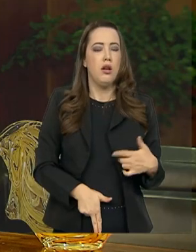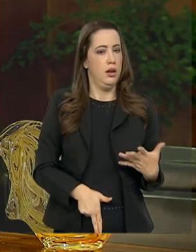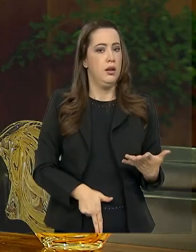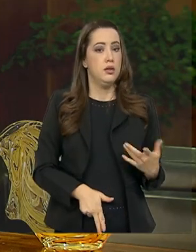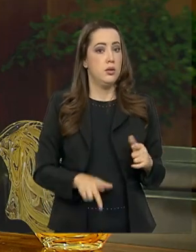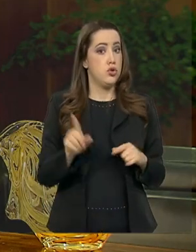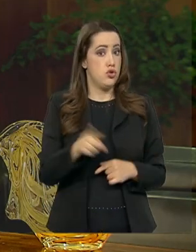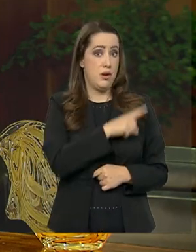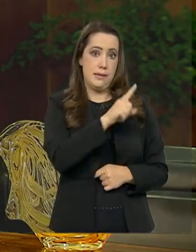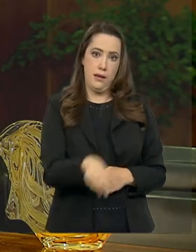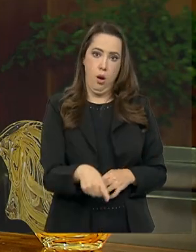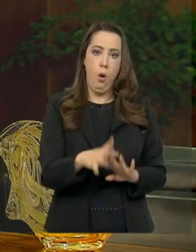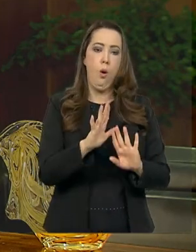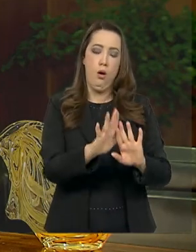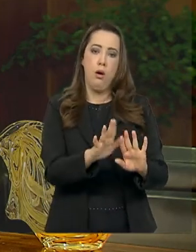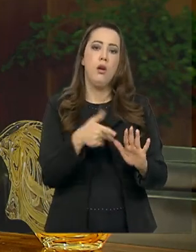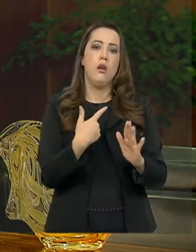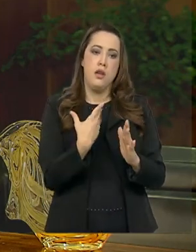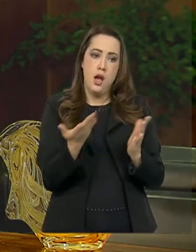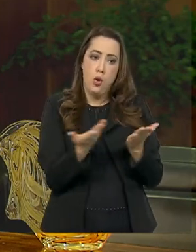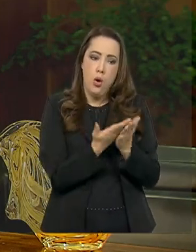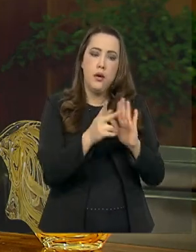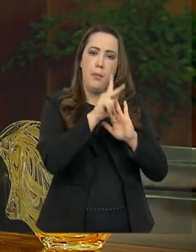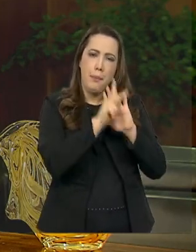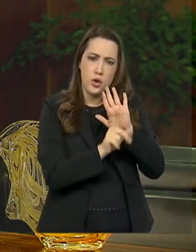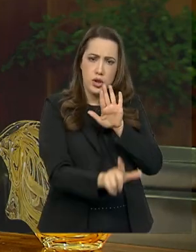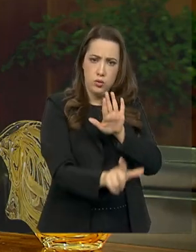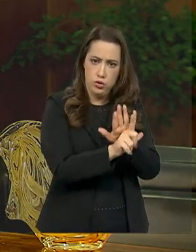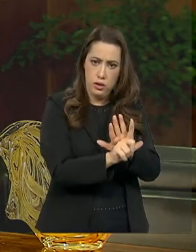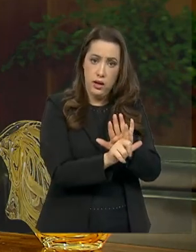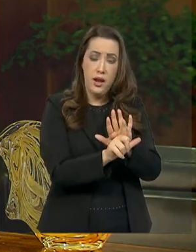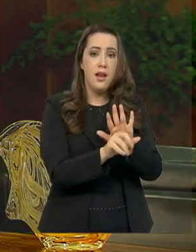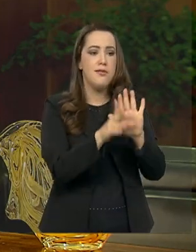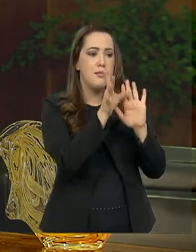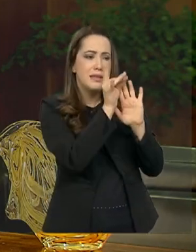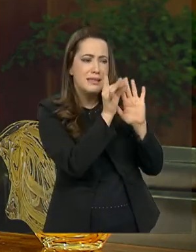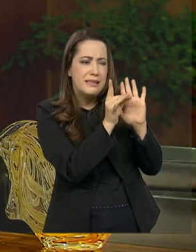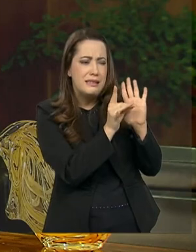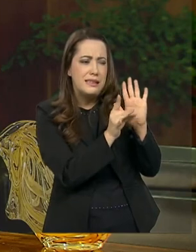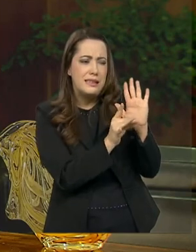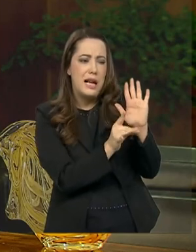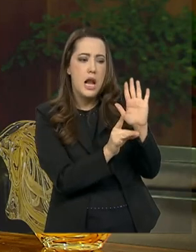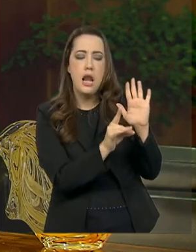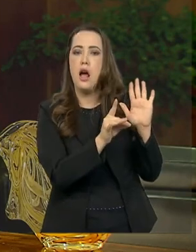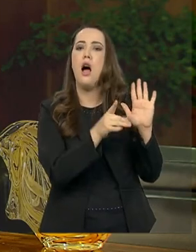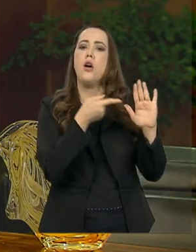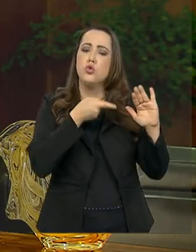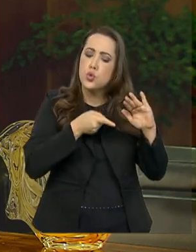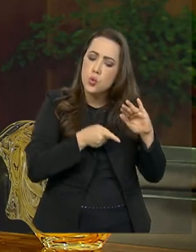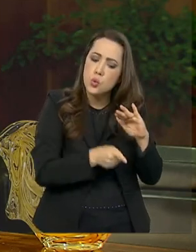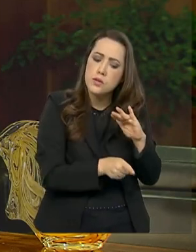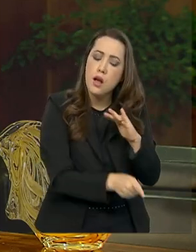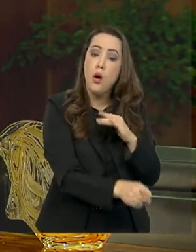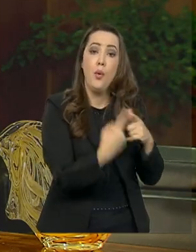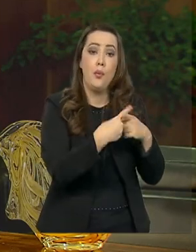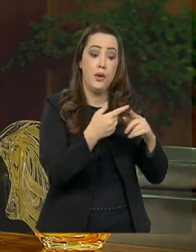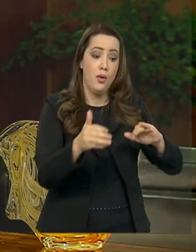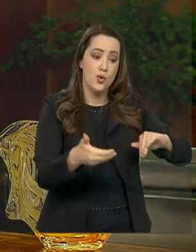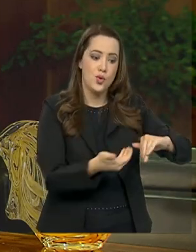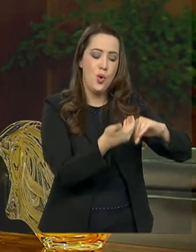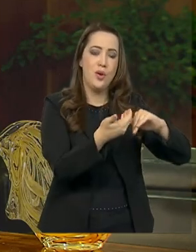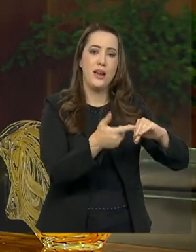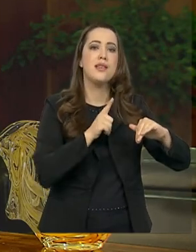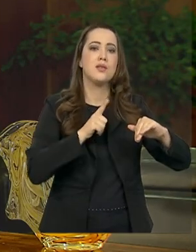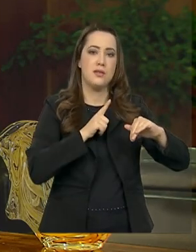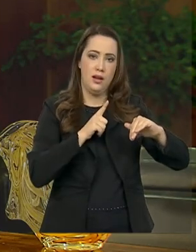anterior e encaminhando um projeto de lei. Esse projeto de lei tem sido debatido de forma muito profunda, porque o parlamento hoje tem muitos